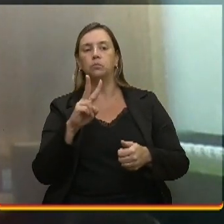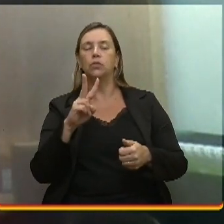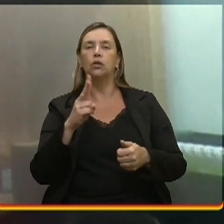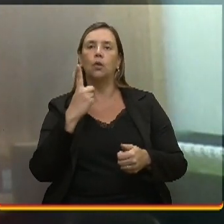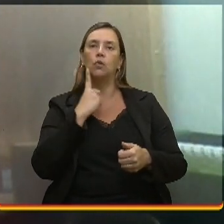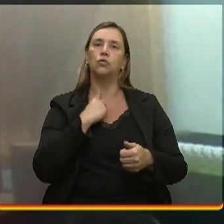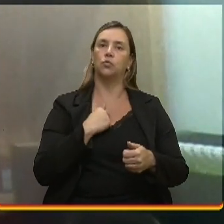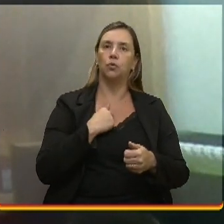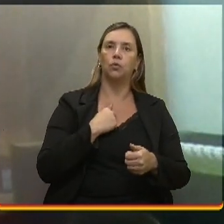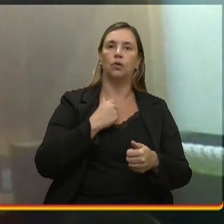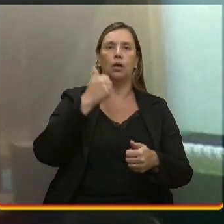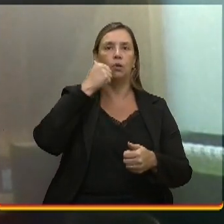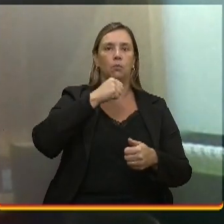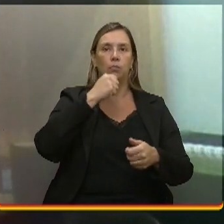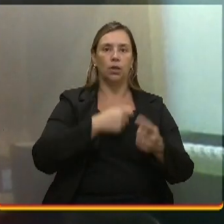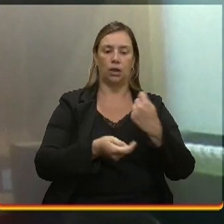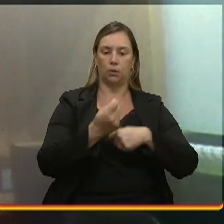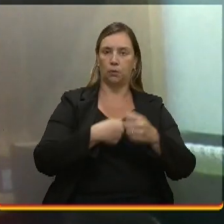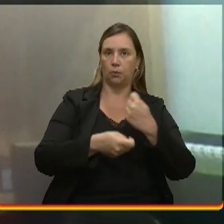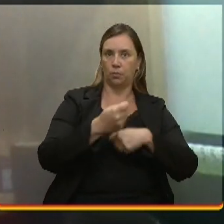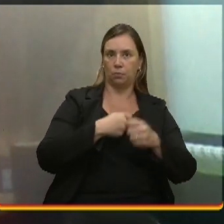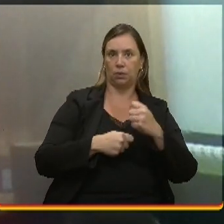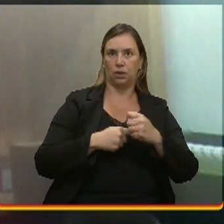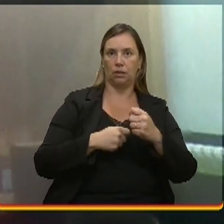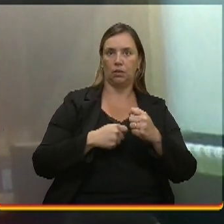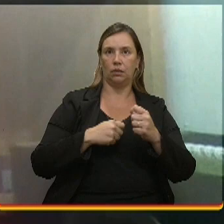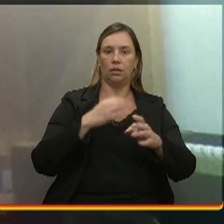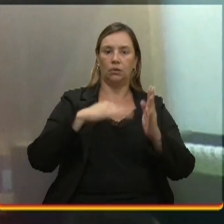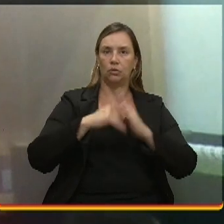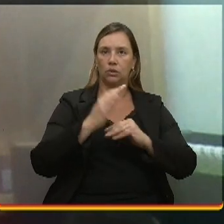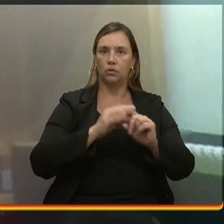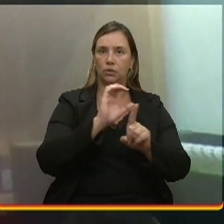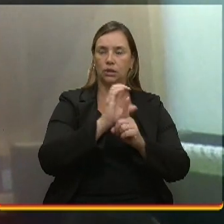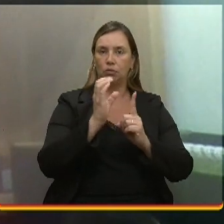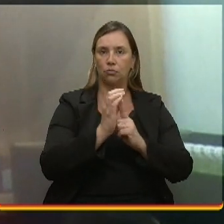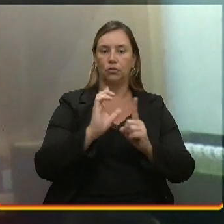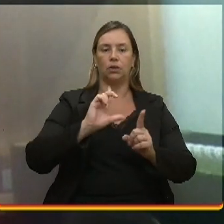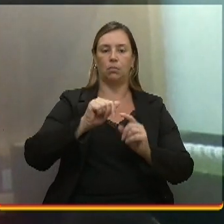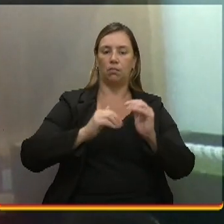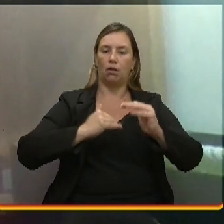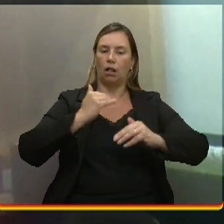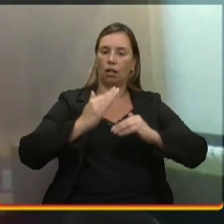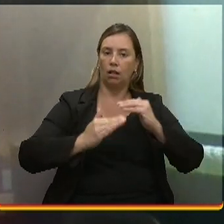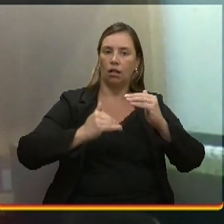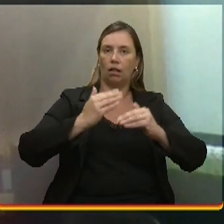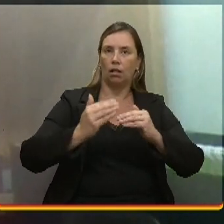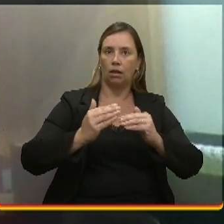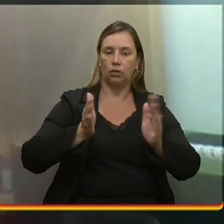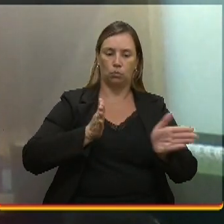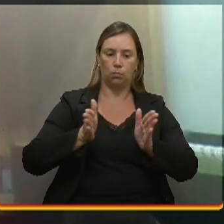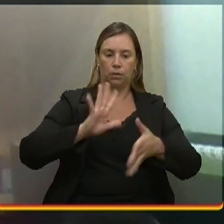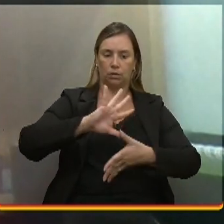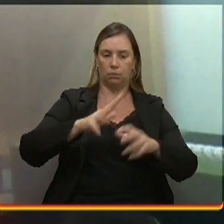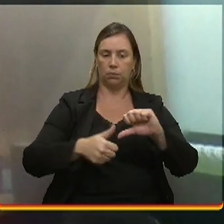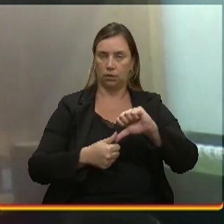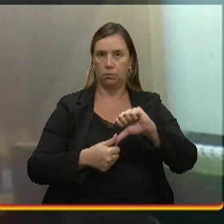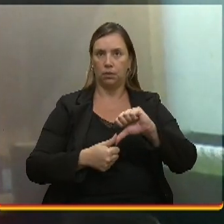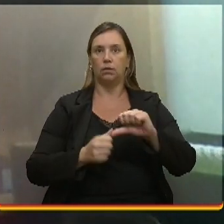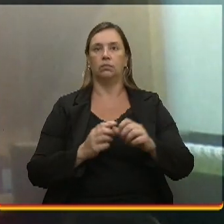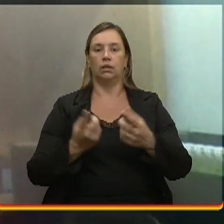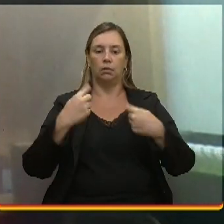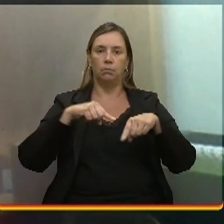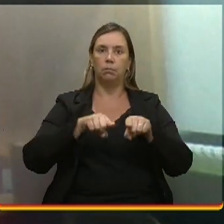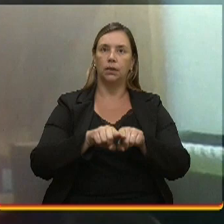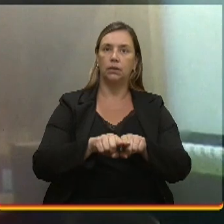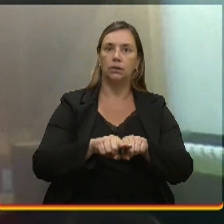Mulher Construindo Autonomia na Construção Civil. E, depois disso, a gente foi avançando no período da pandemia. A gente fez uma parceria